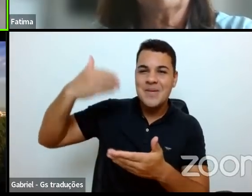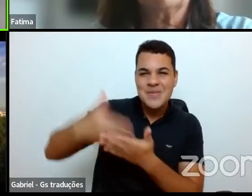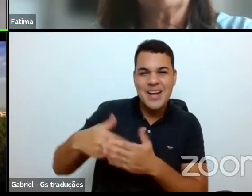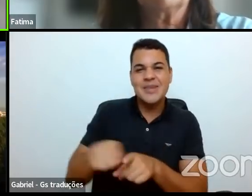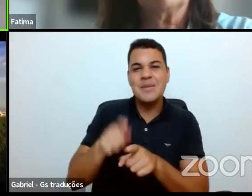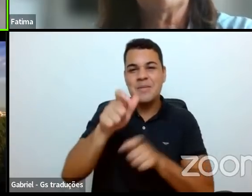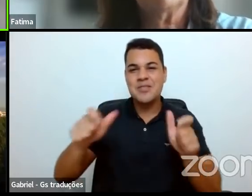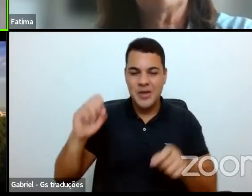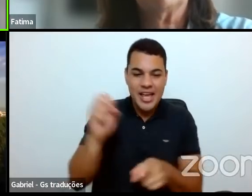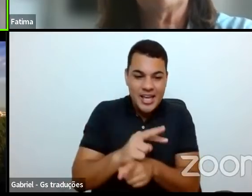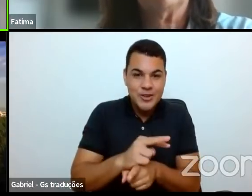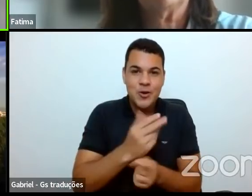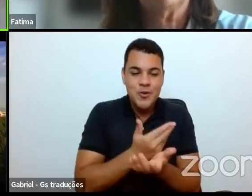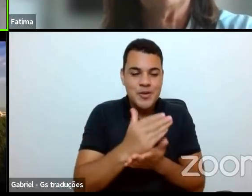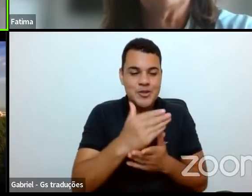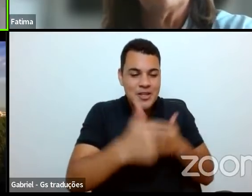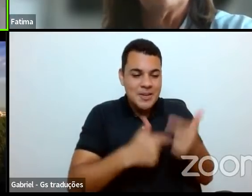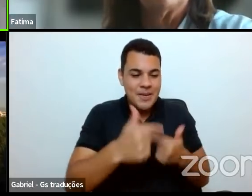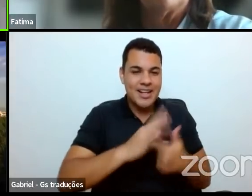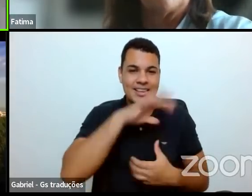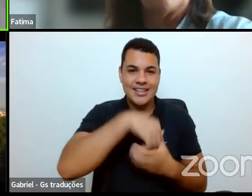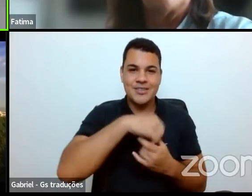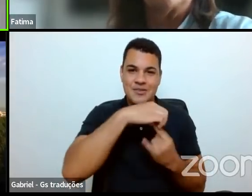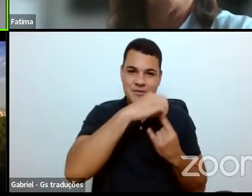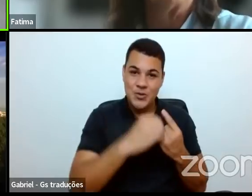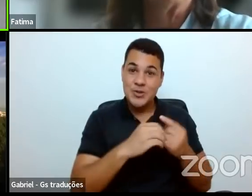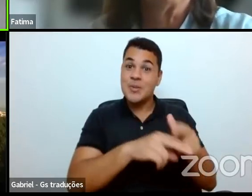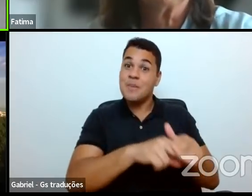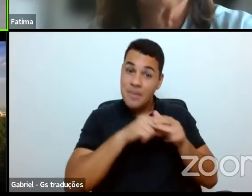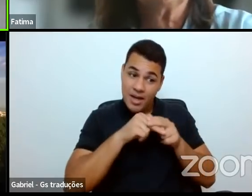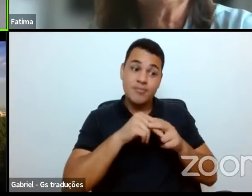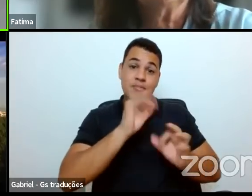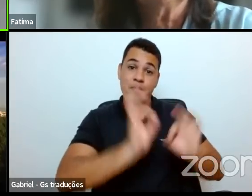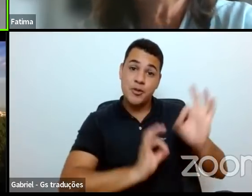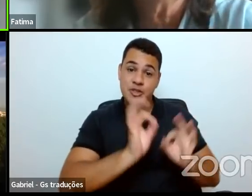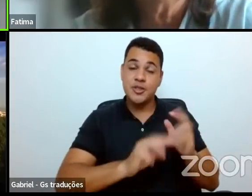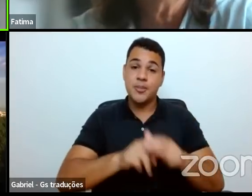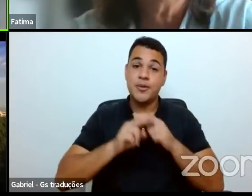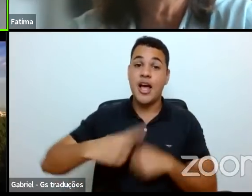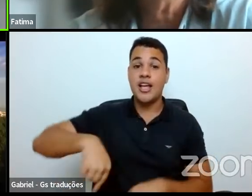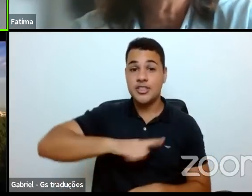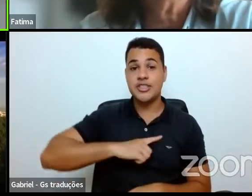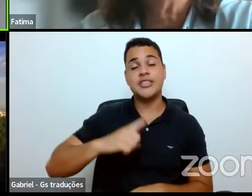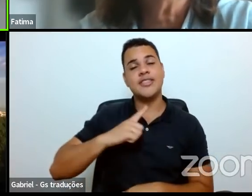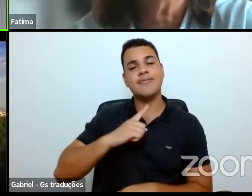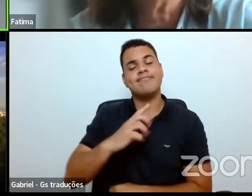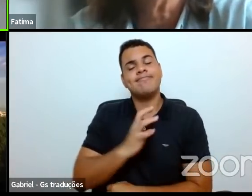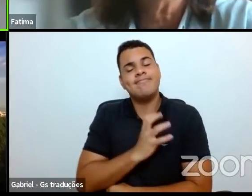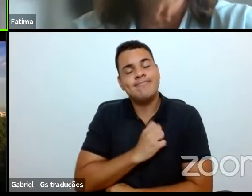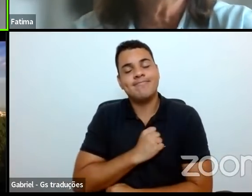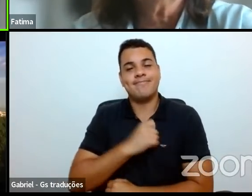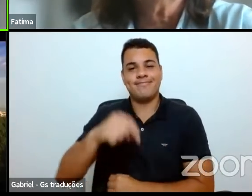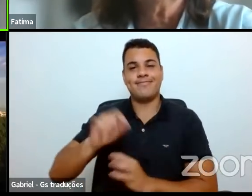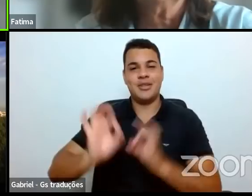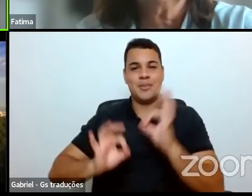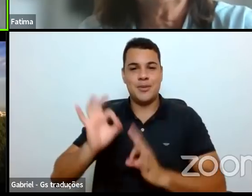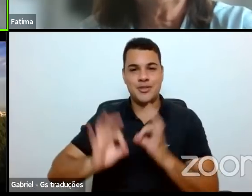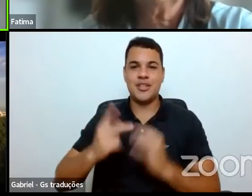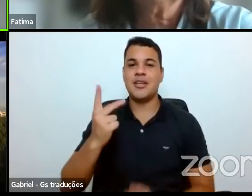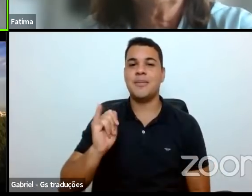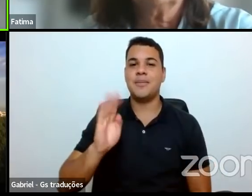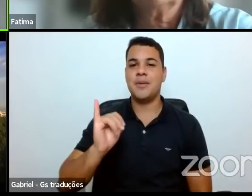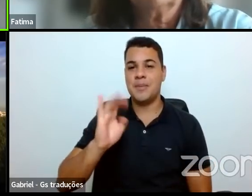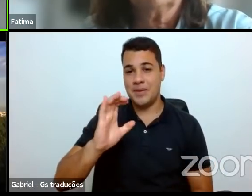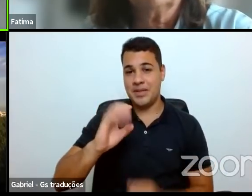Fiocruz, exatamente por essas portas, por isso que a gente tem esse carinho tão especial pelo PIBIC e pelo PIBIT. A gente trata com muito zelo,